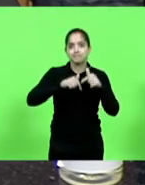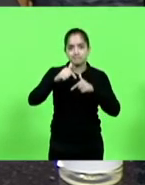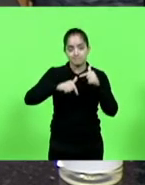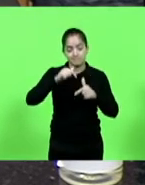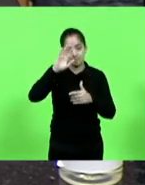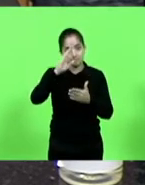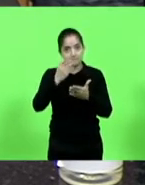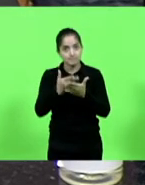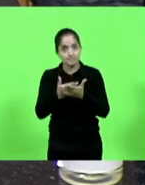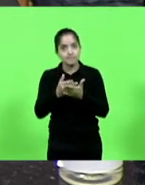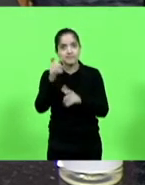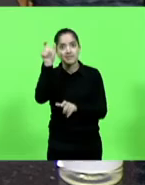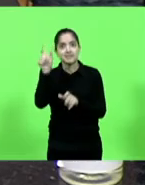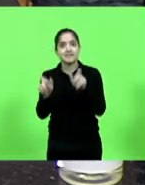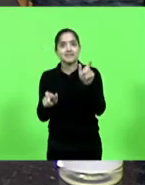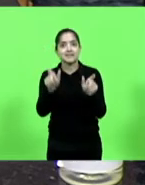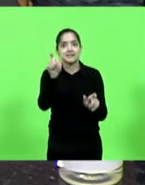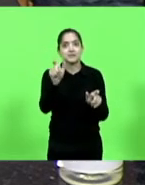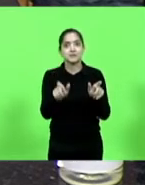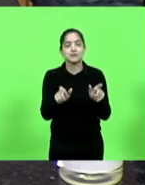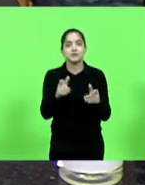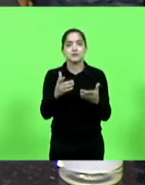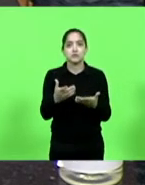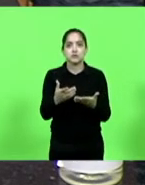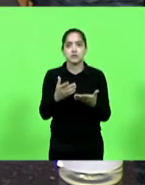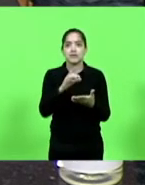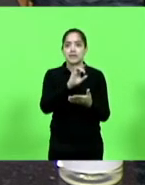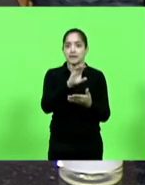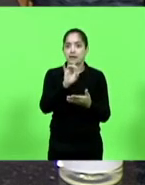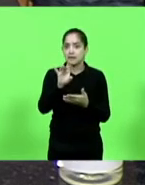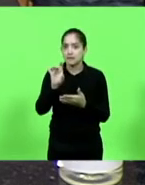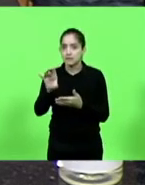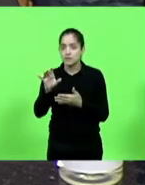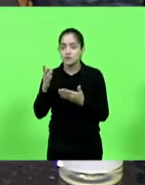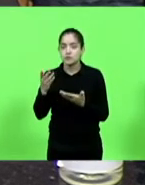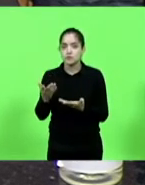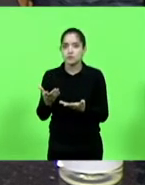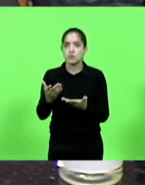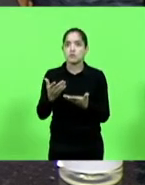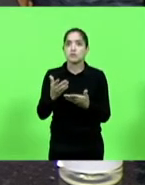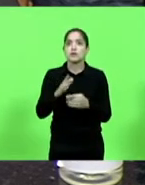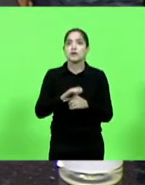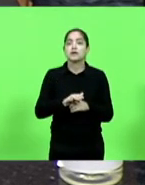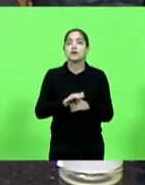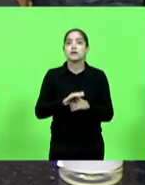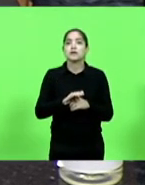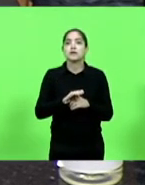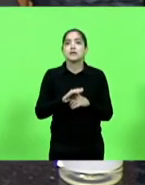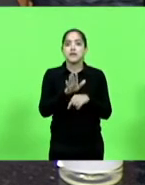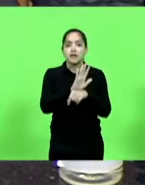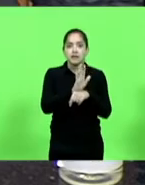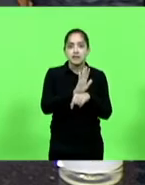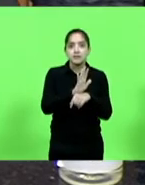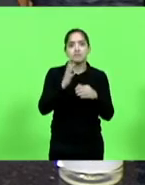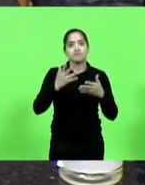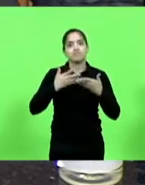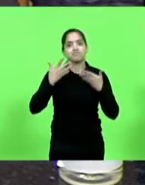acreditar nas pessoas, você vê cada rosto das pessoas que fizeram um vídeo, a alegria deles,